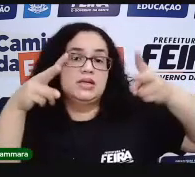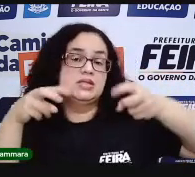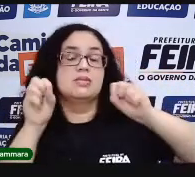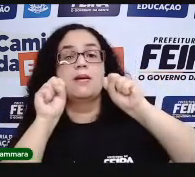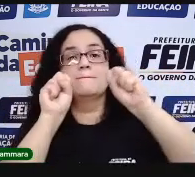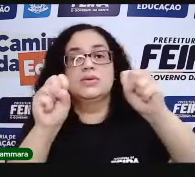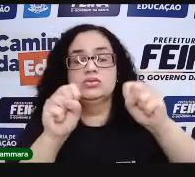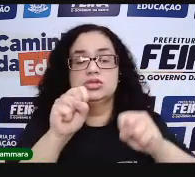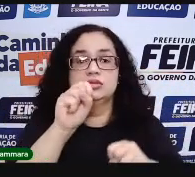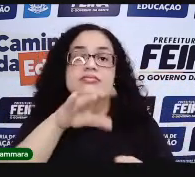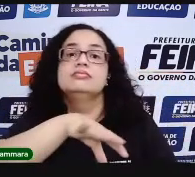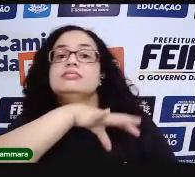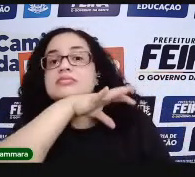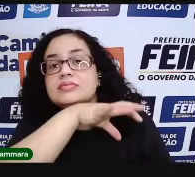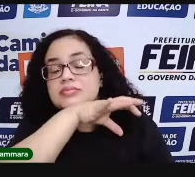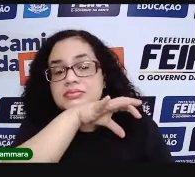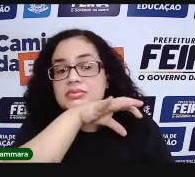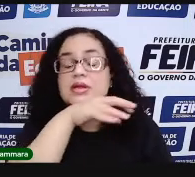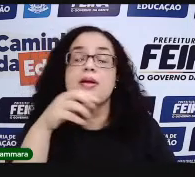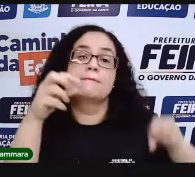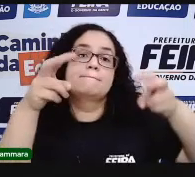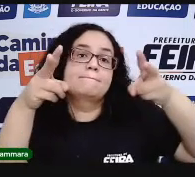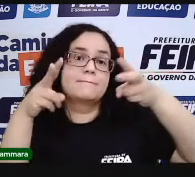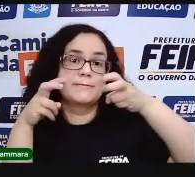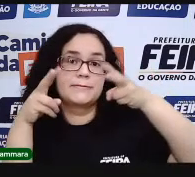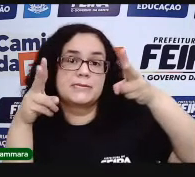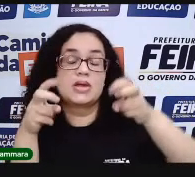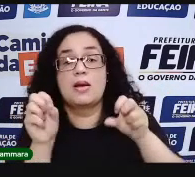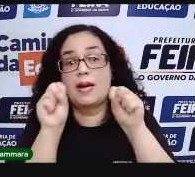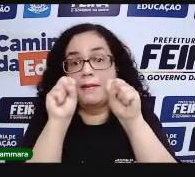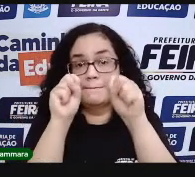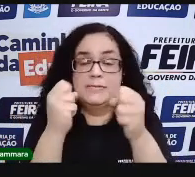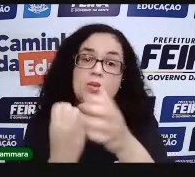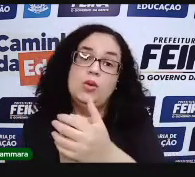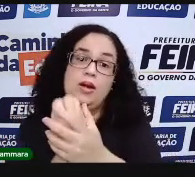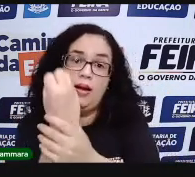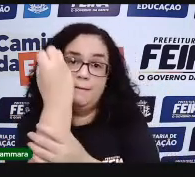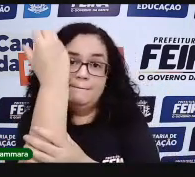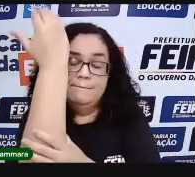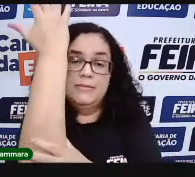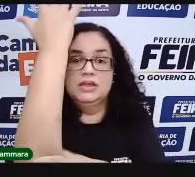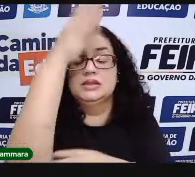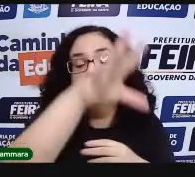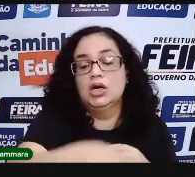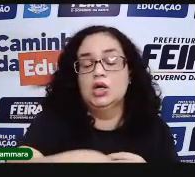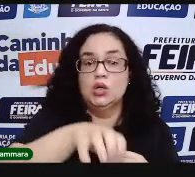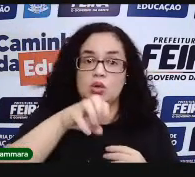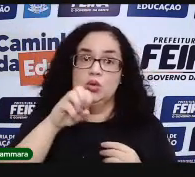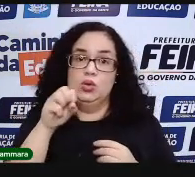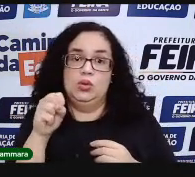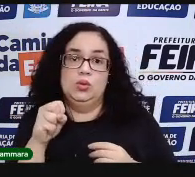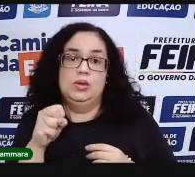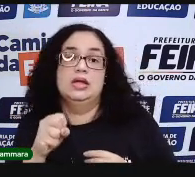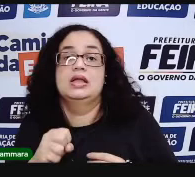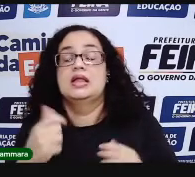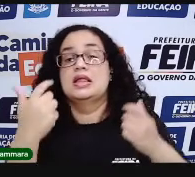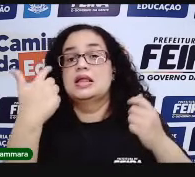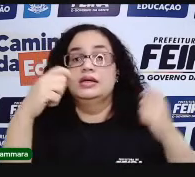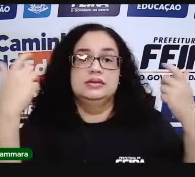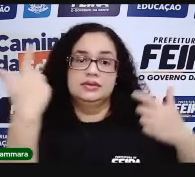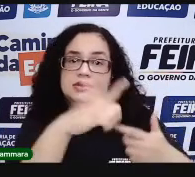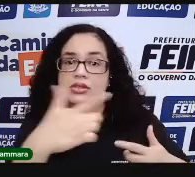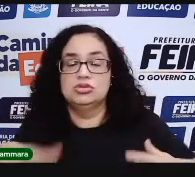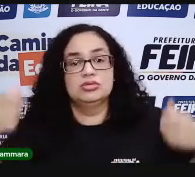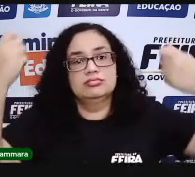percebeu que ele podia criar animais. Ele percebeu que ele poderia plantar, colher. Então, não